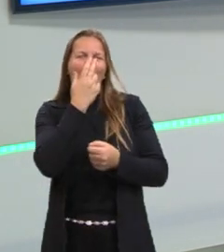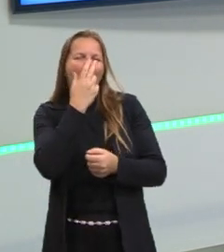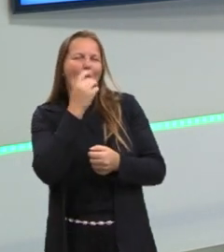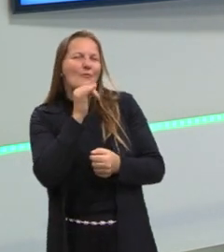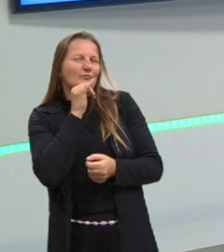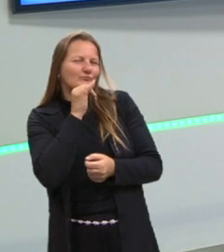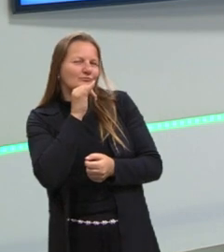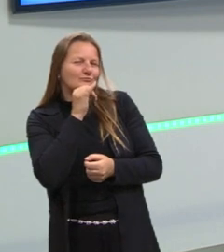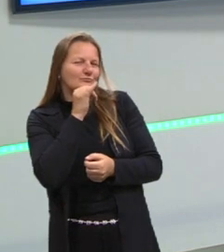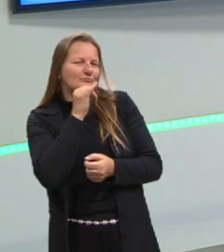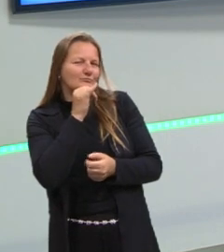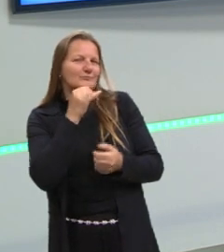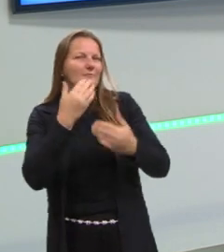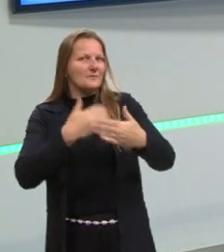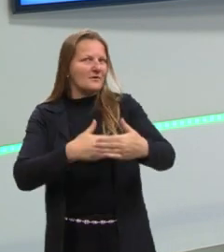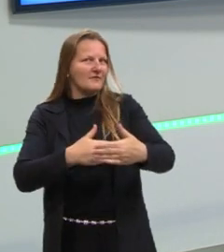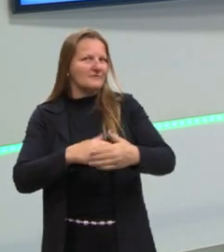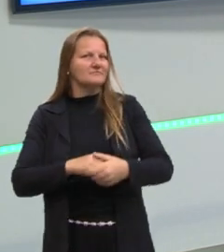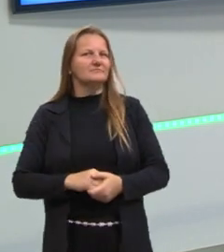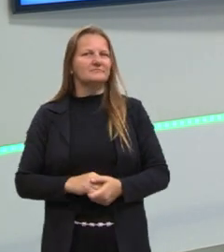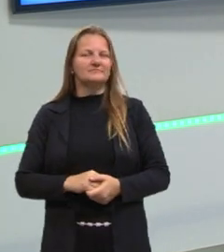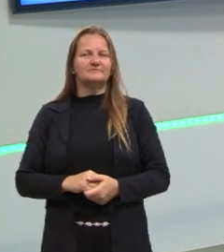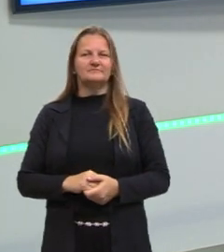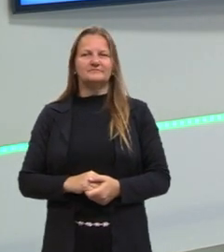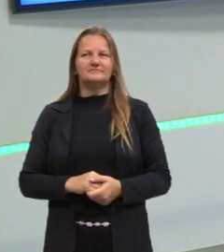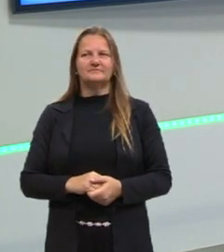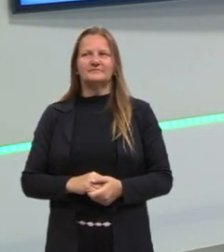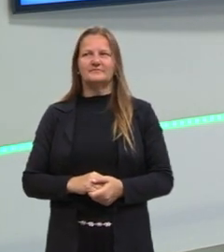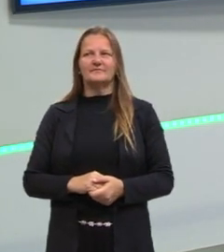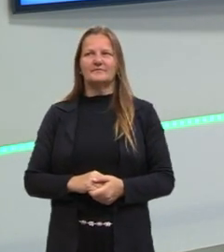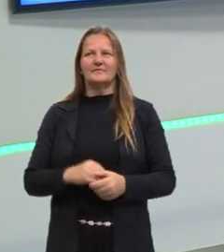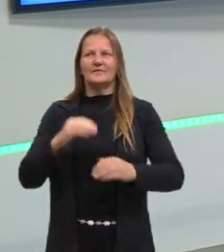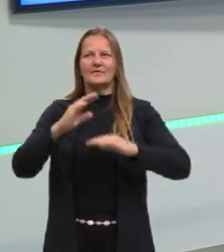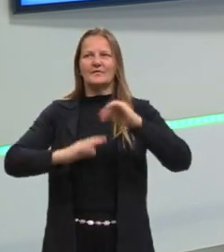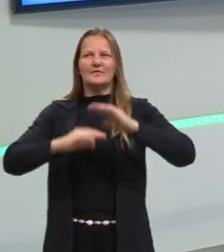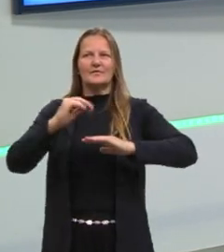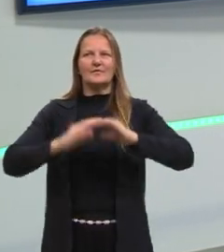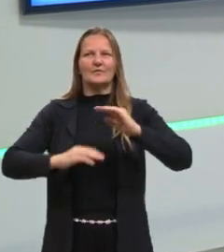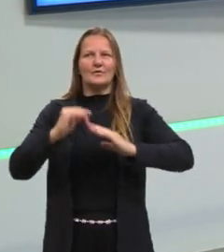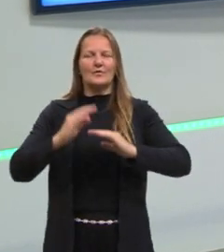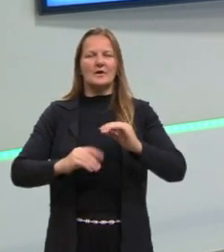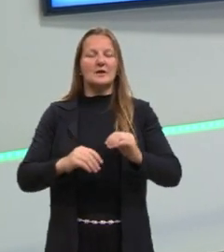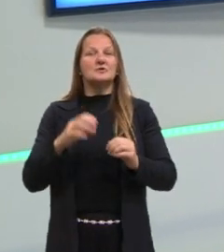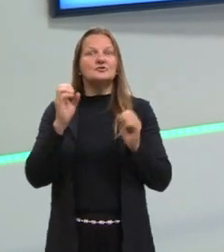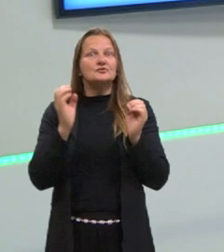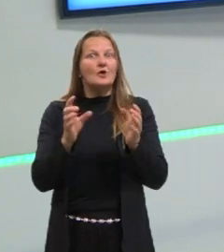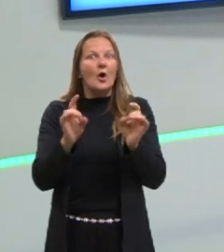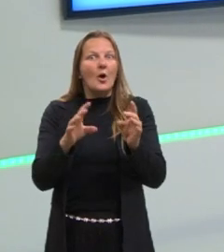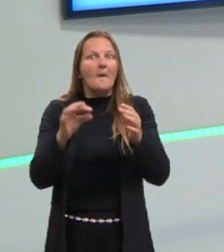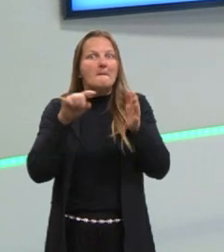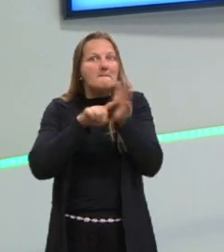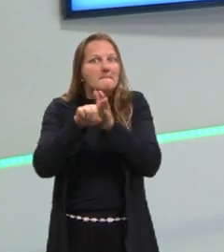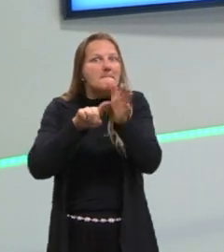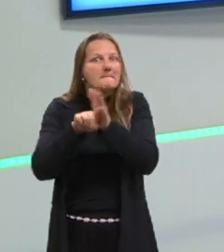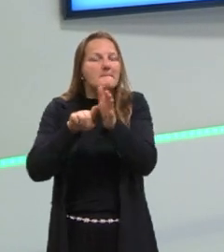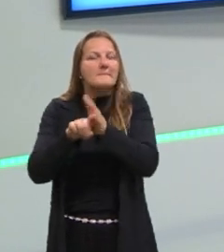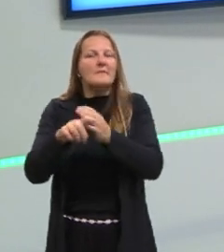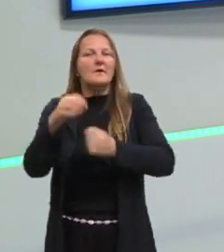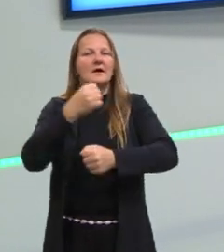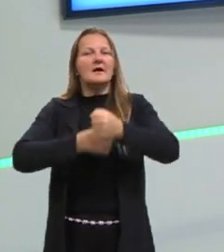vocês. Vamos colocar a nossa aula toda de questões do ENEM anterior,